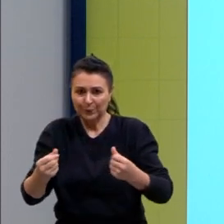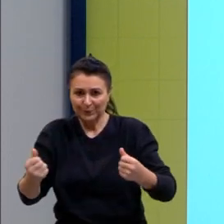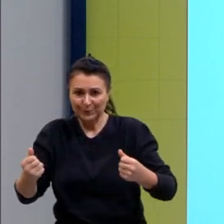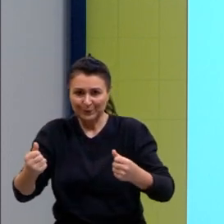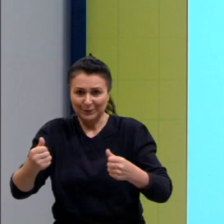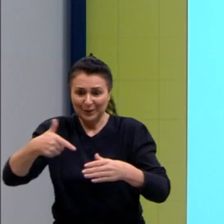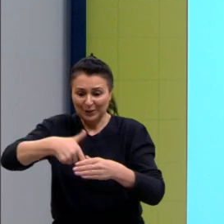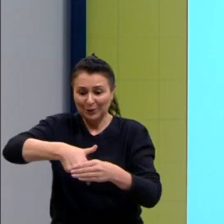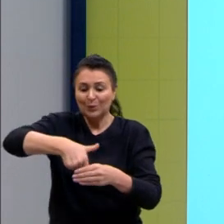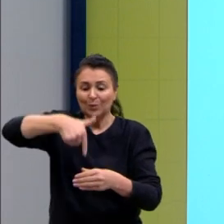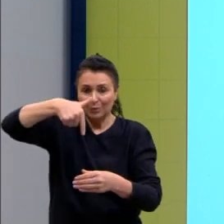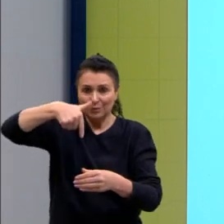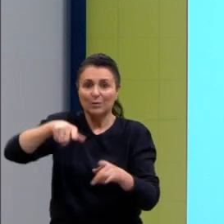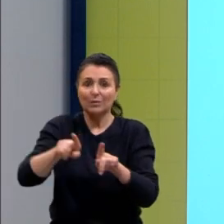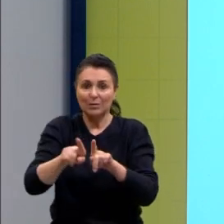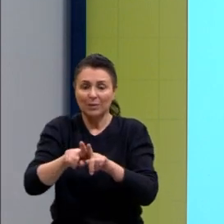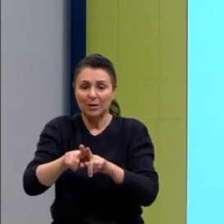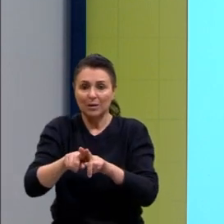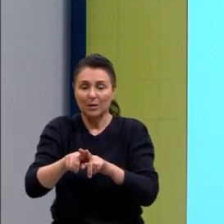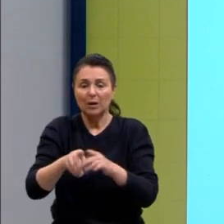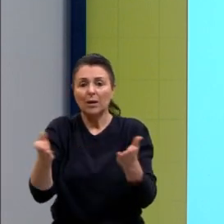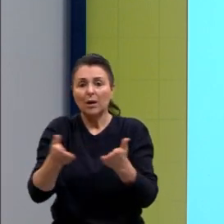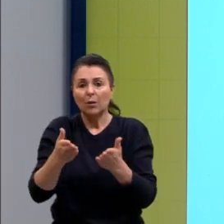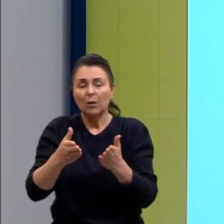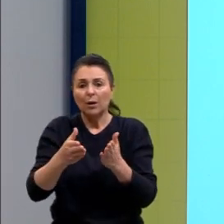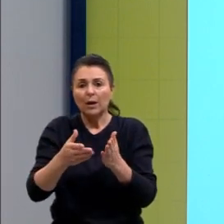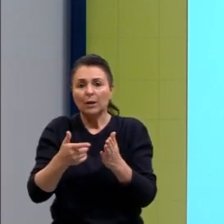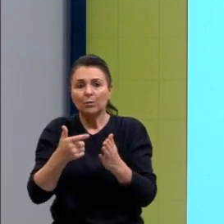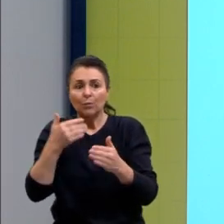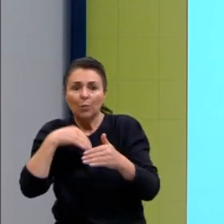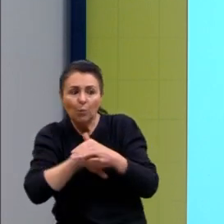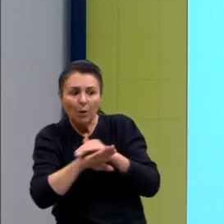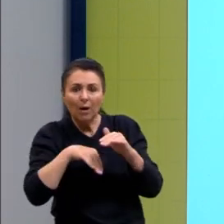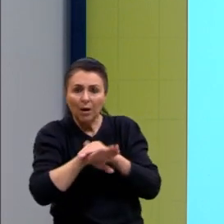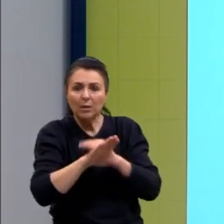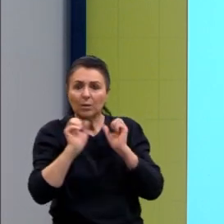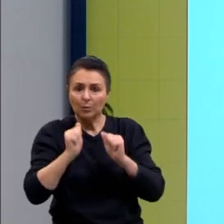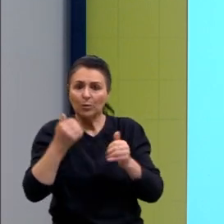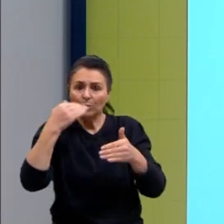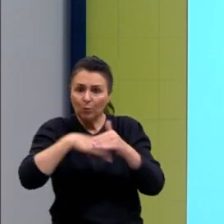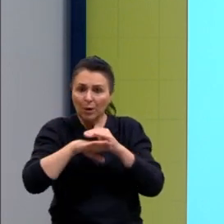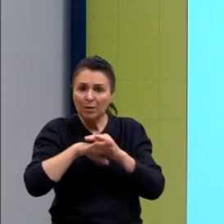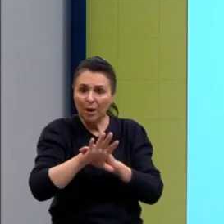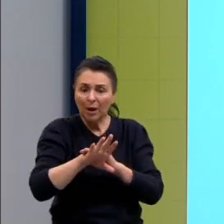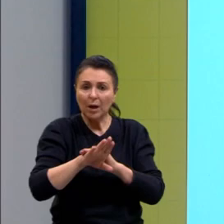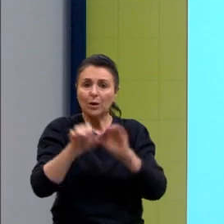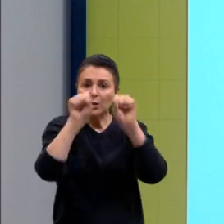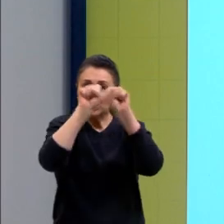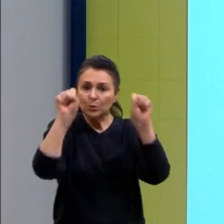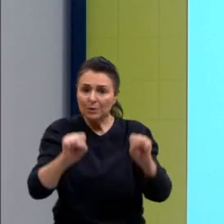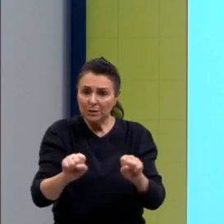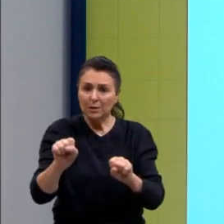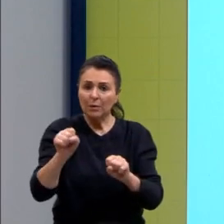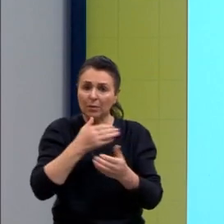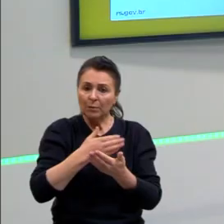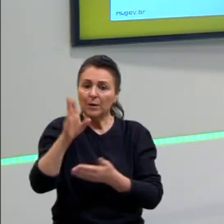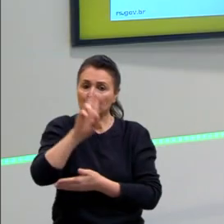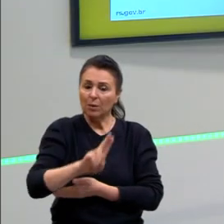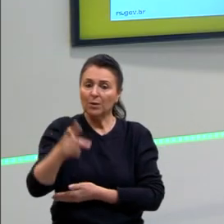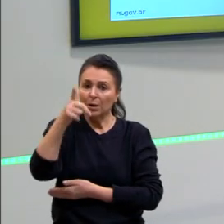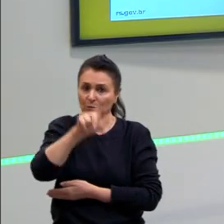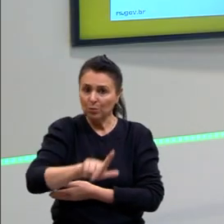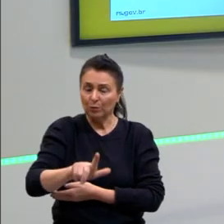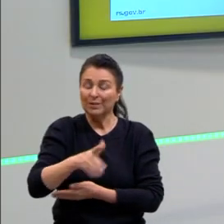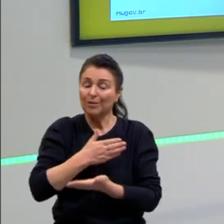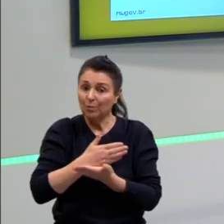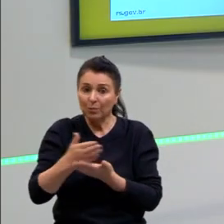numa, numa conta, e aí agora eu tô tirando dessa conta e botando de novo no, no sistema. Então, dá problema isso aí, né? Então,